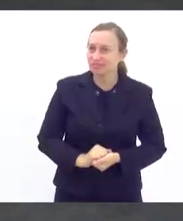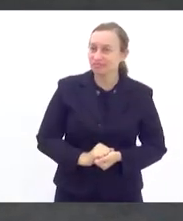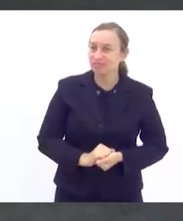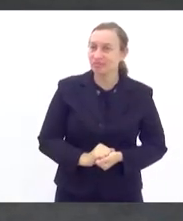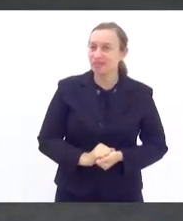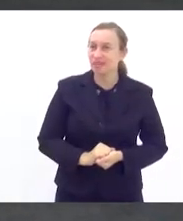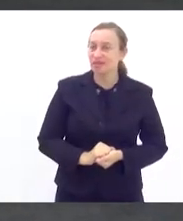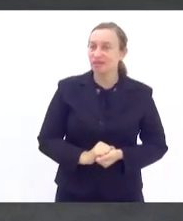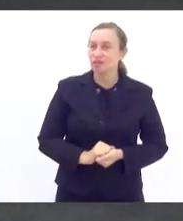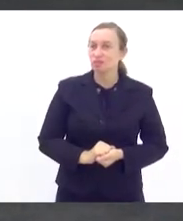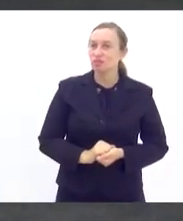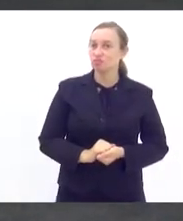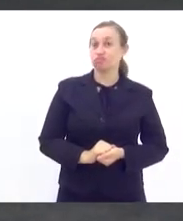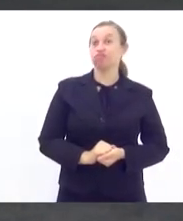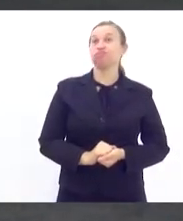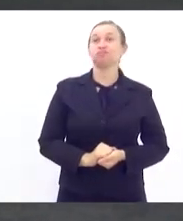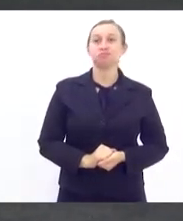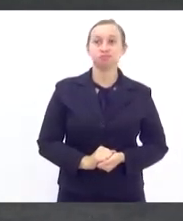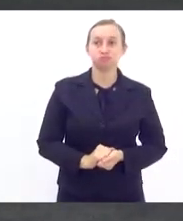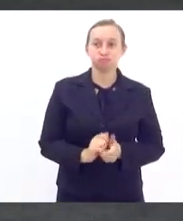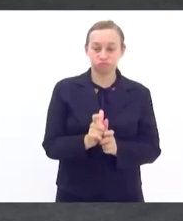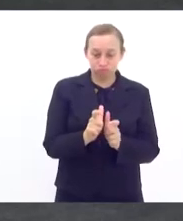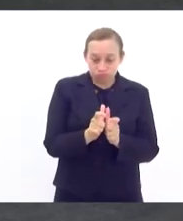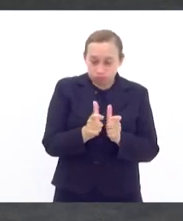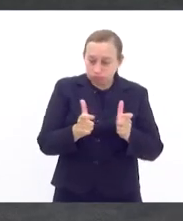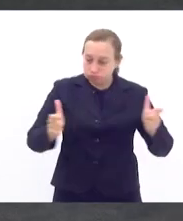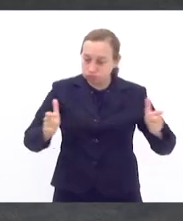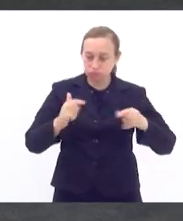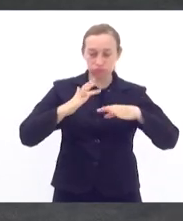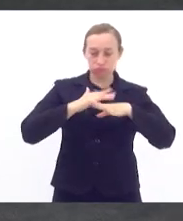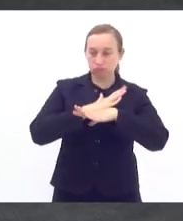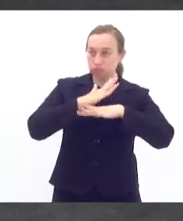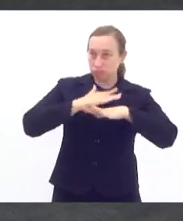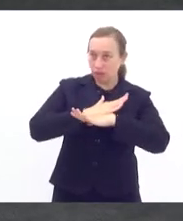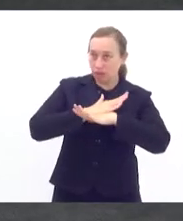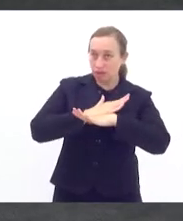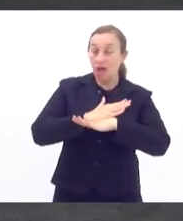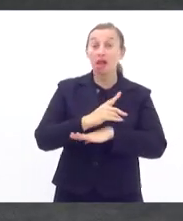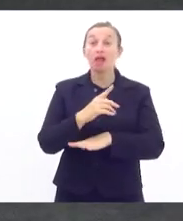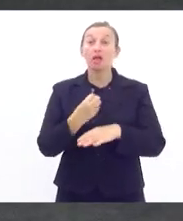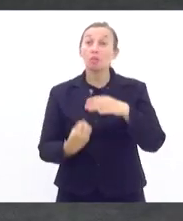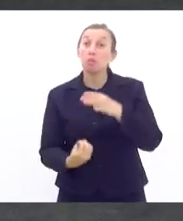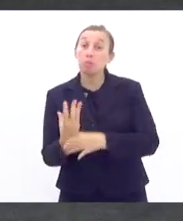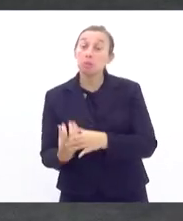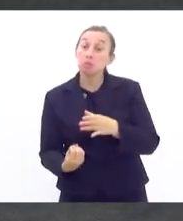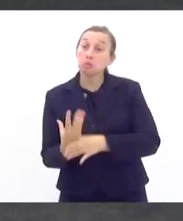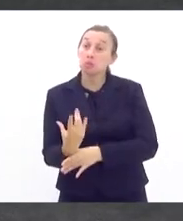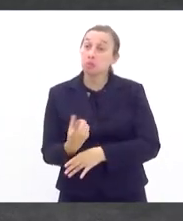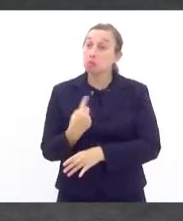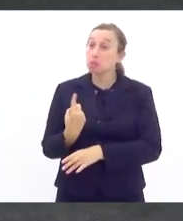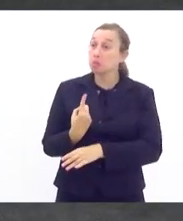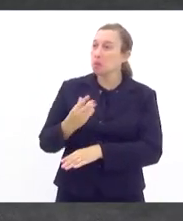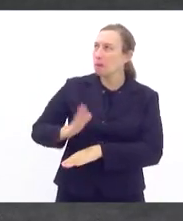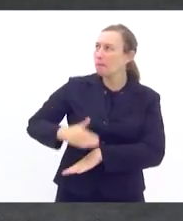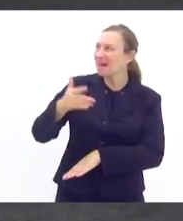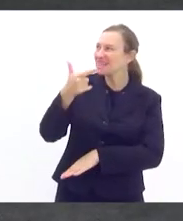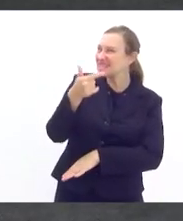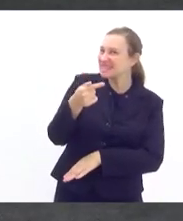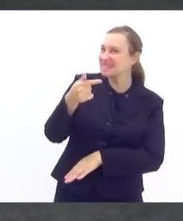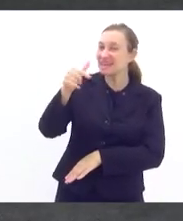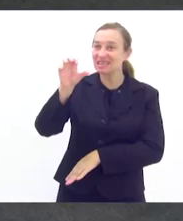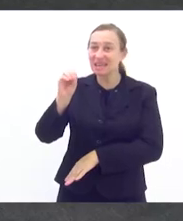apesar da tamanha urbana que é, enfim, nós produzimos mais de 70